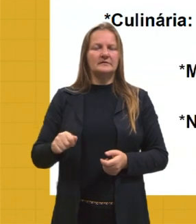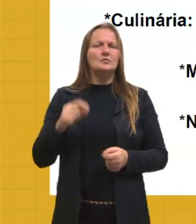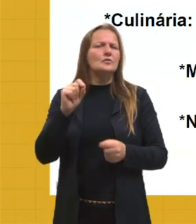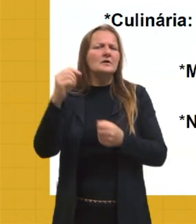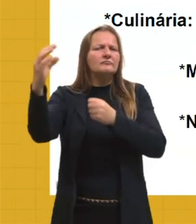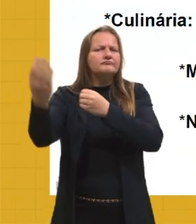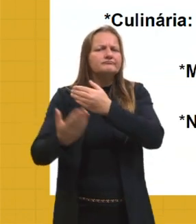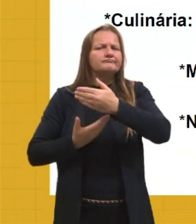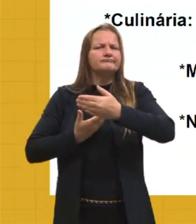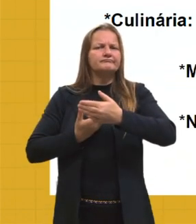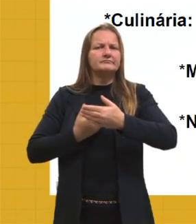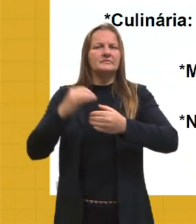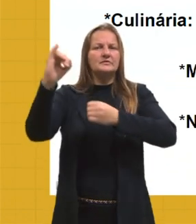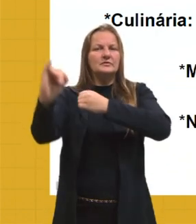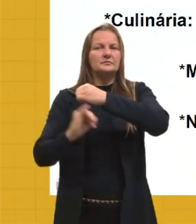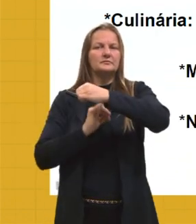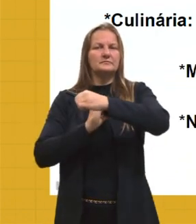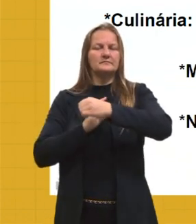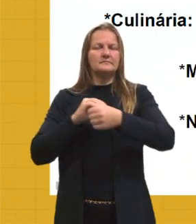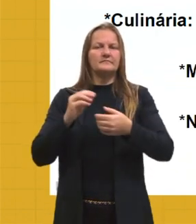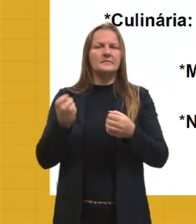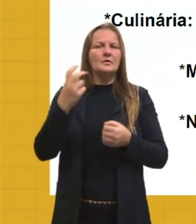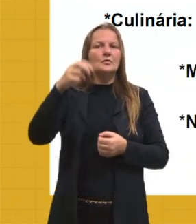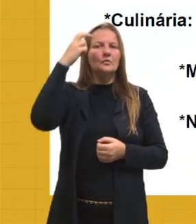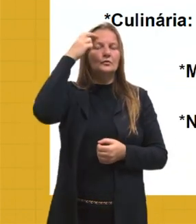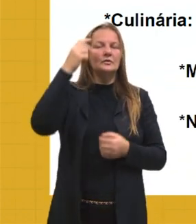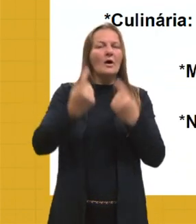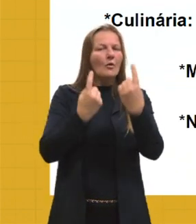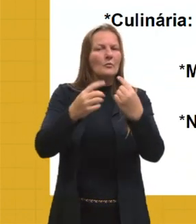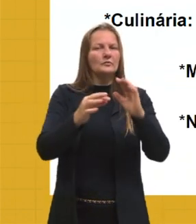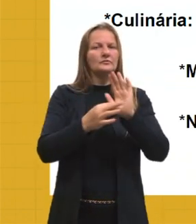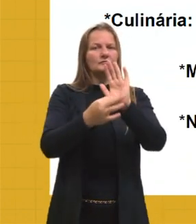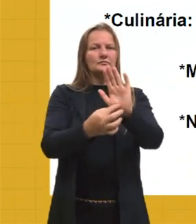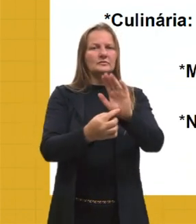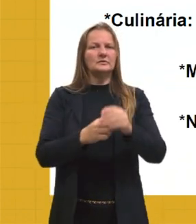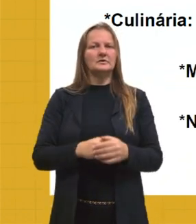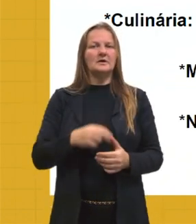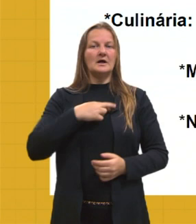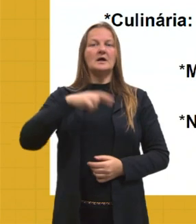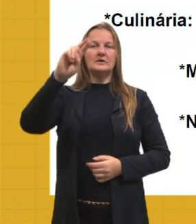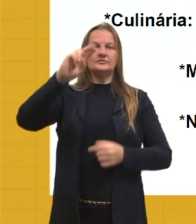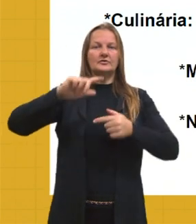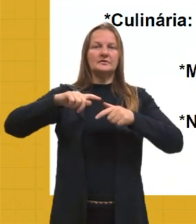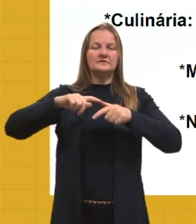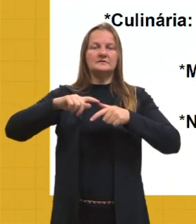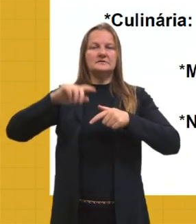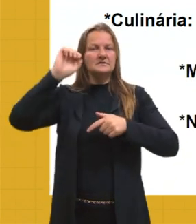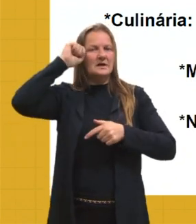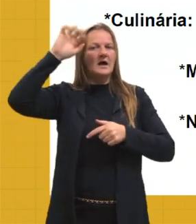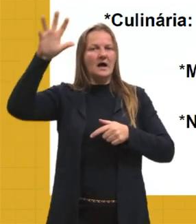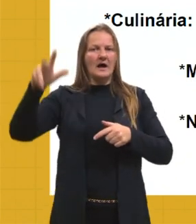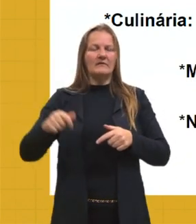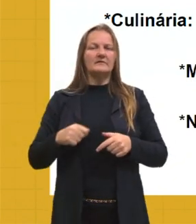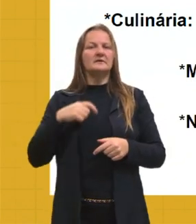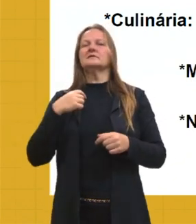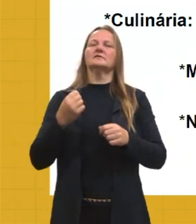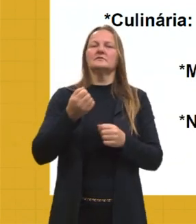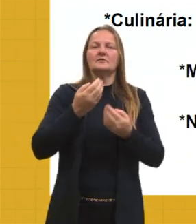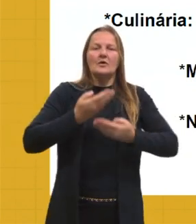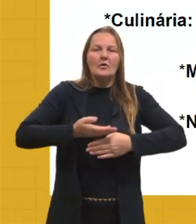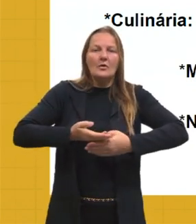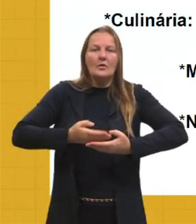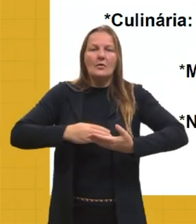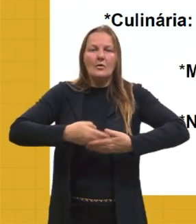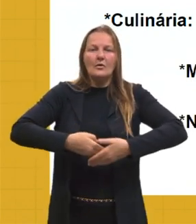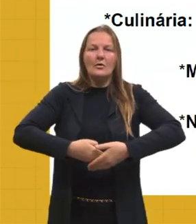trazem entre as suas culturas? Vamos destacar algumas, né? As religiões afro-brasileiras, baseado no culto dos orixás,